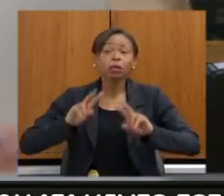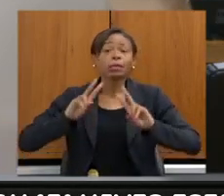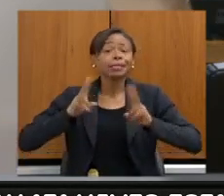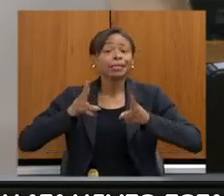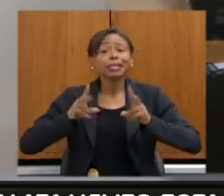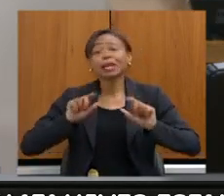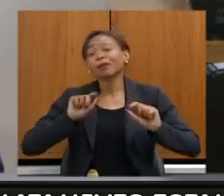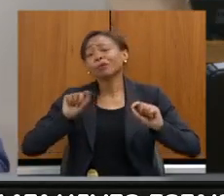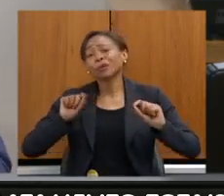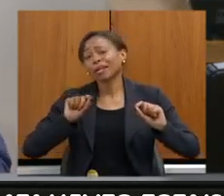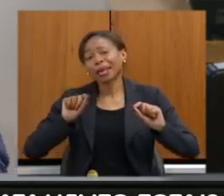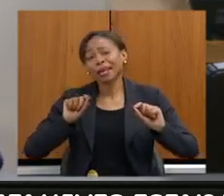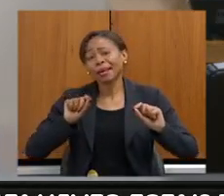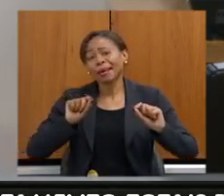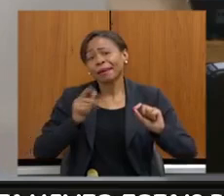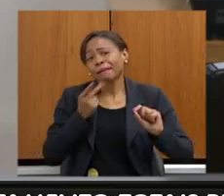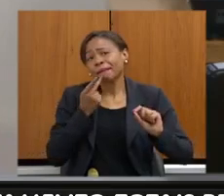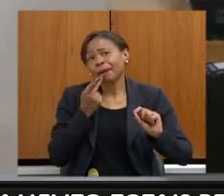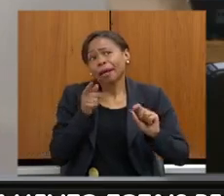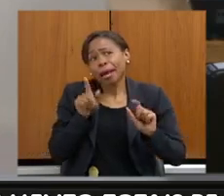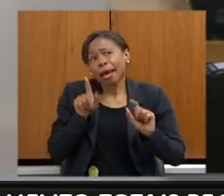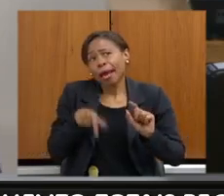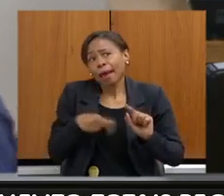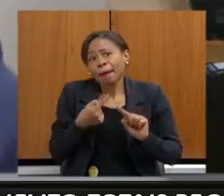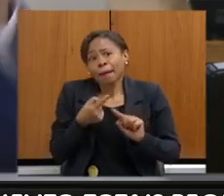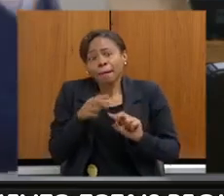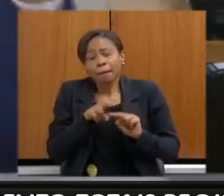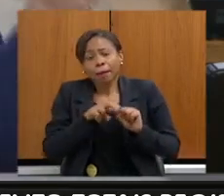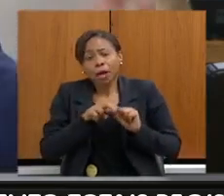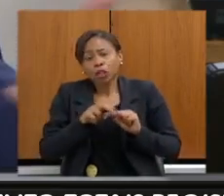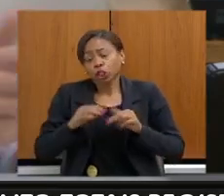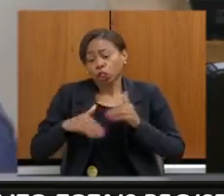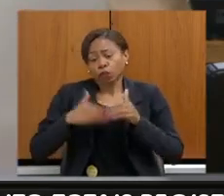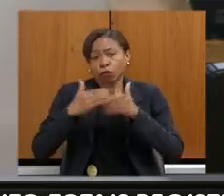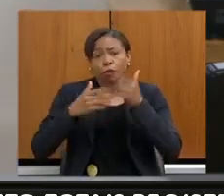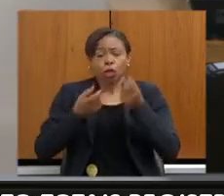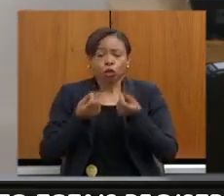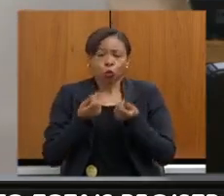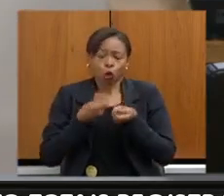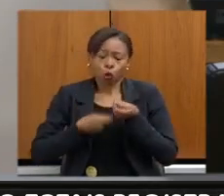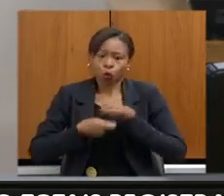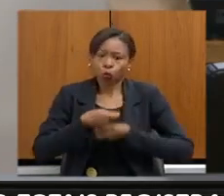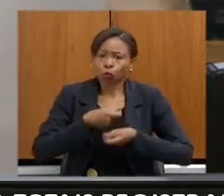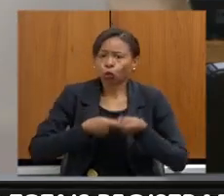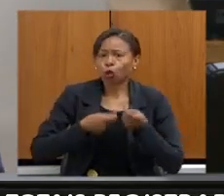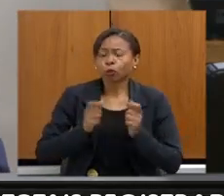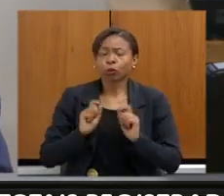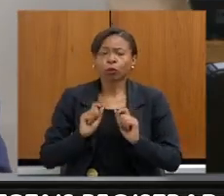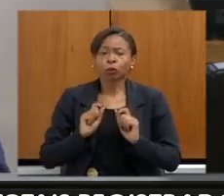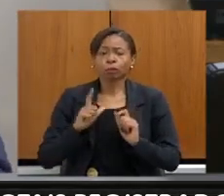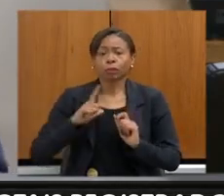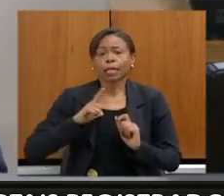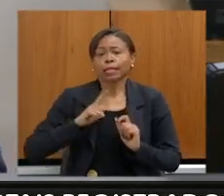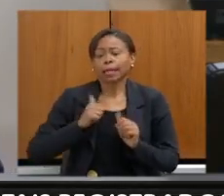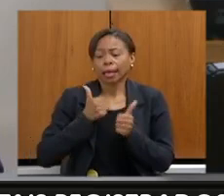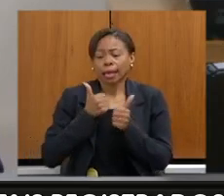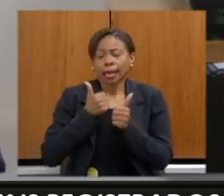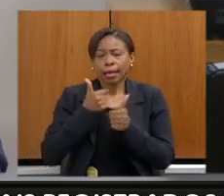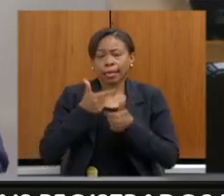desenvolvimento econômico, pela geração de riqueza, pela geração de empregos,